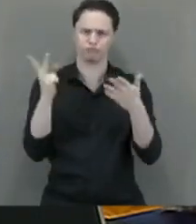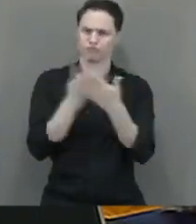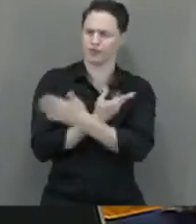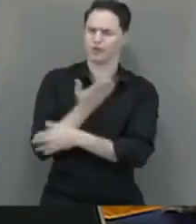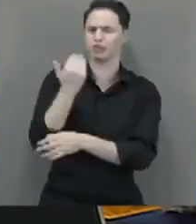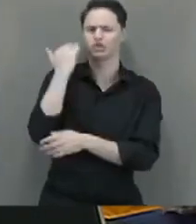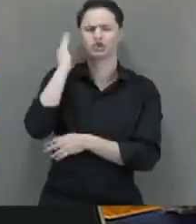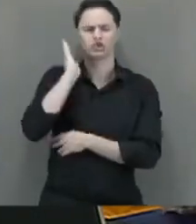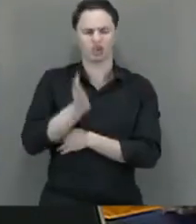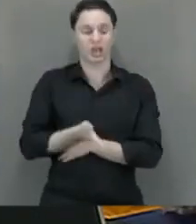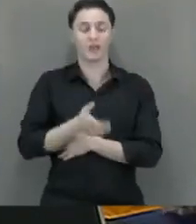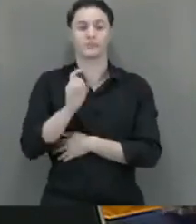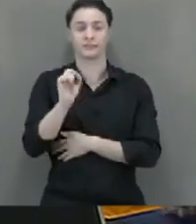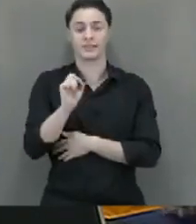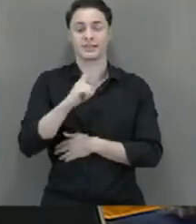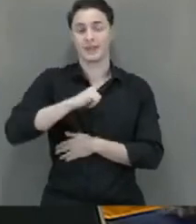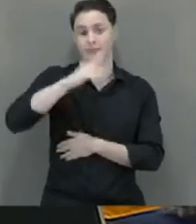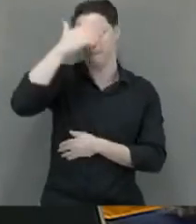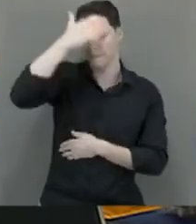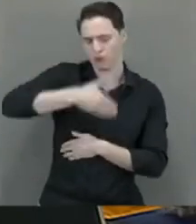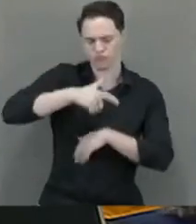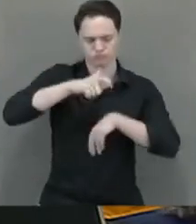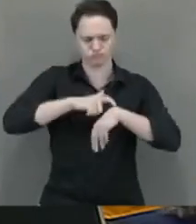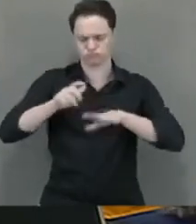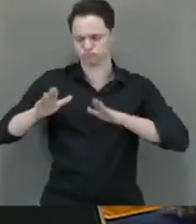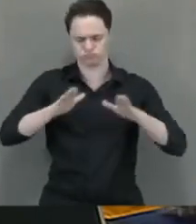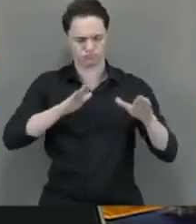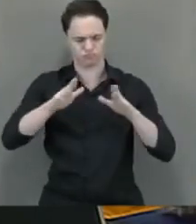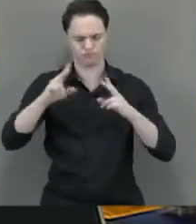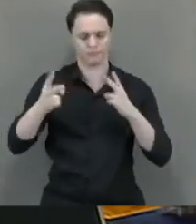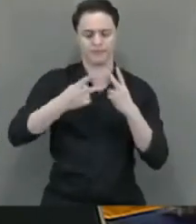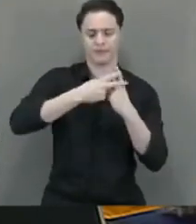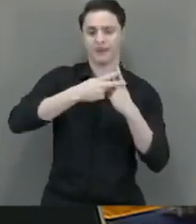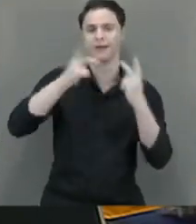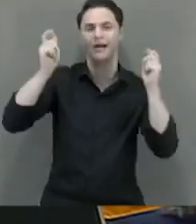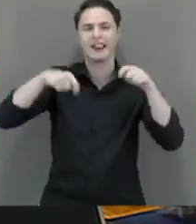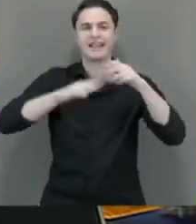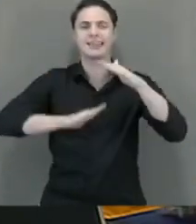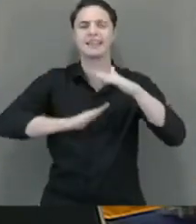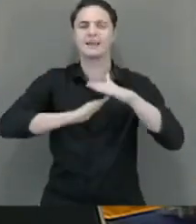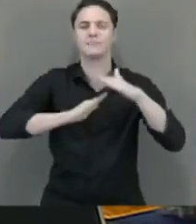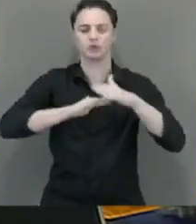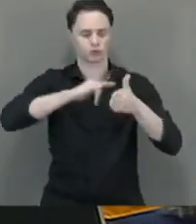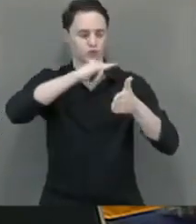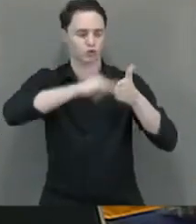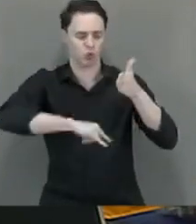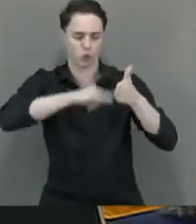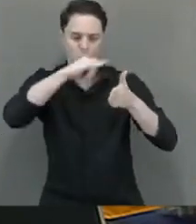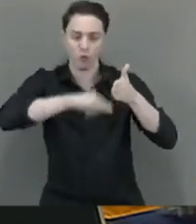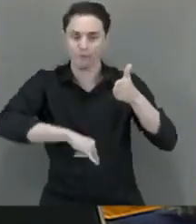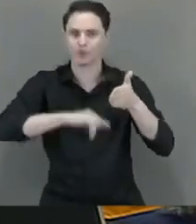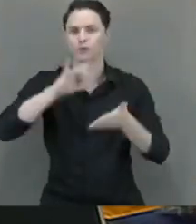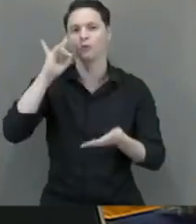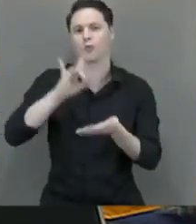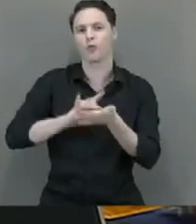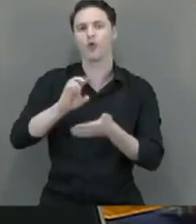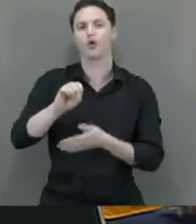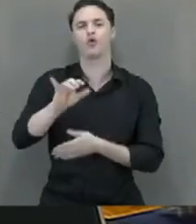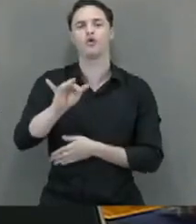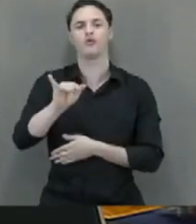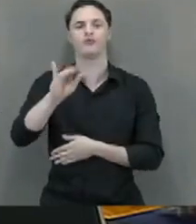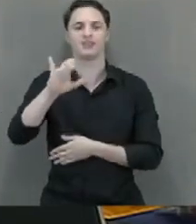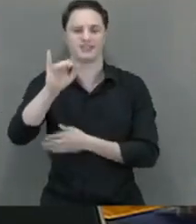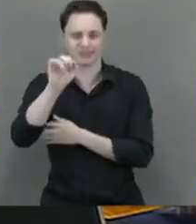atualmente, a prova do tempo de prisão deve se restringir aos documentos oficiais,